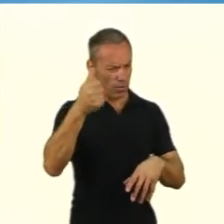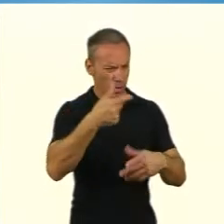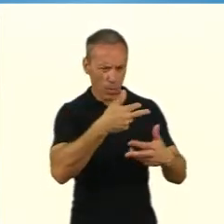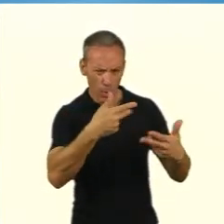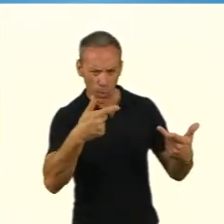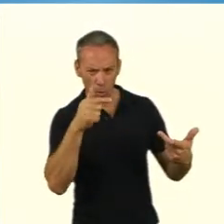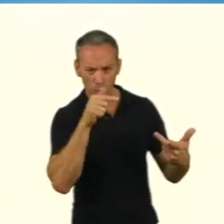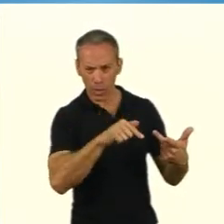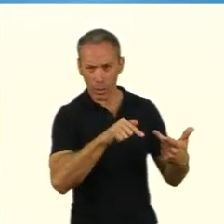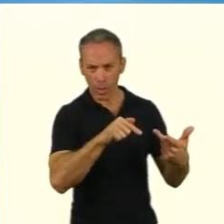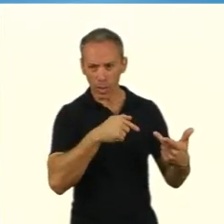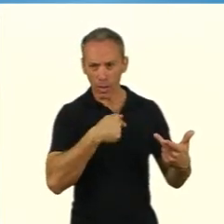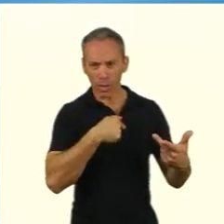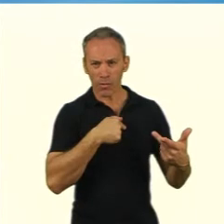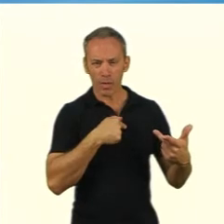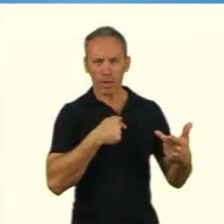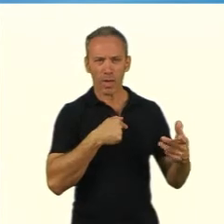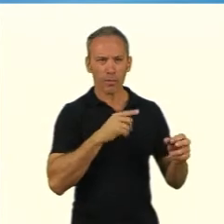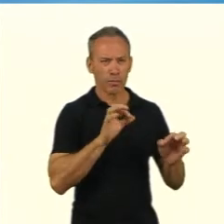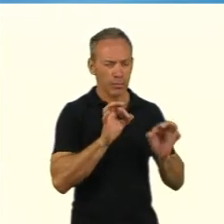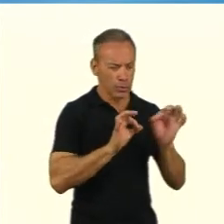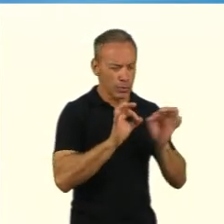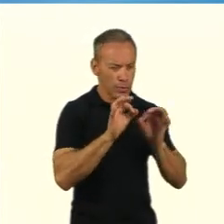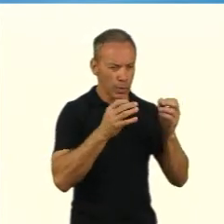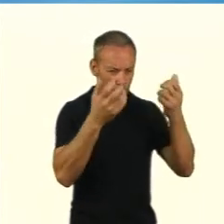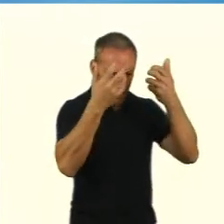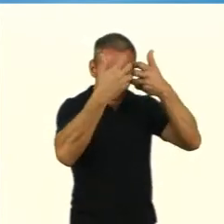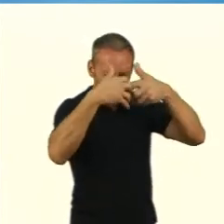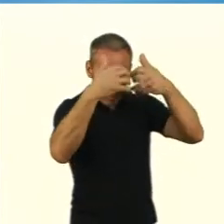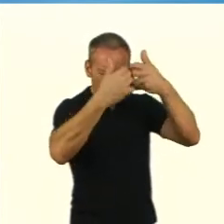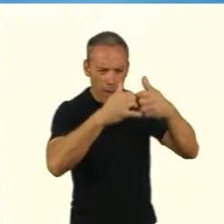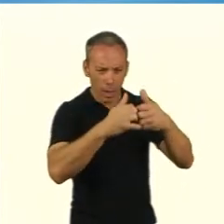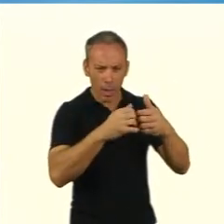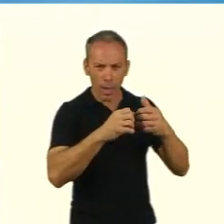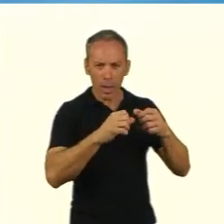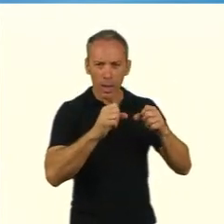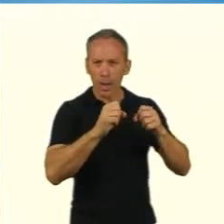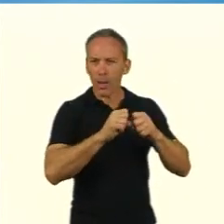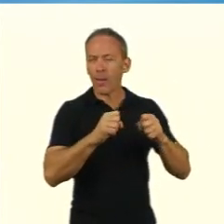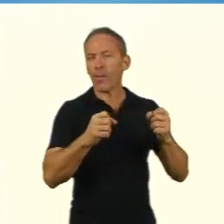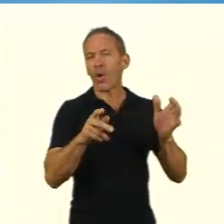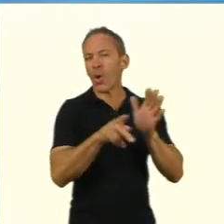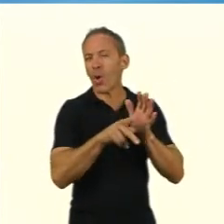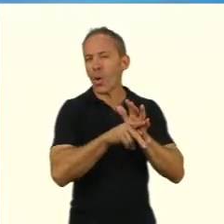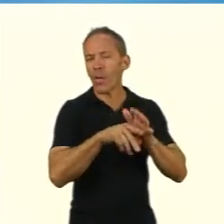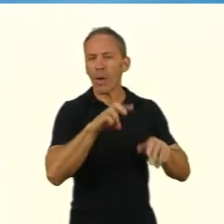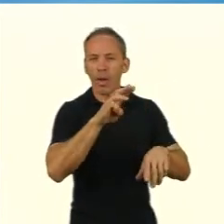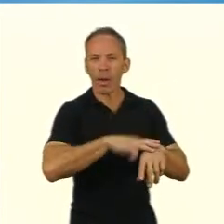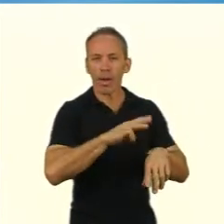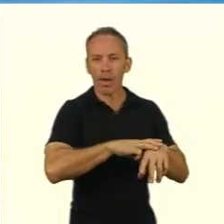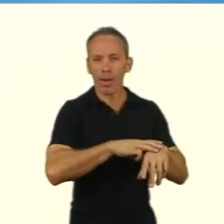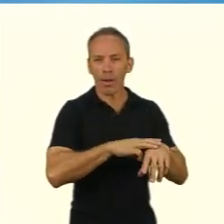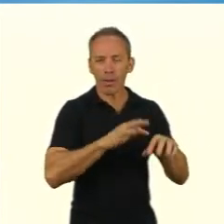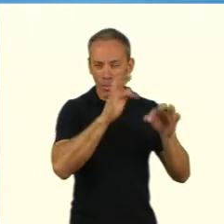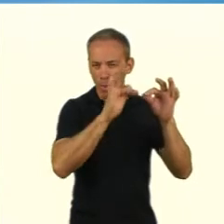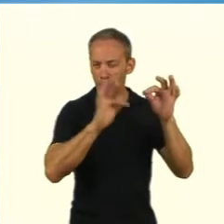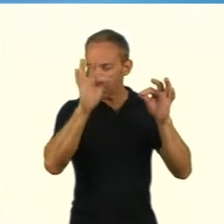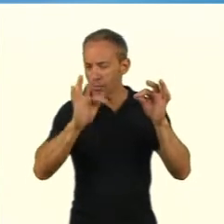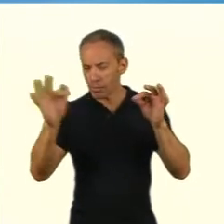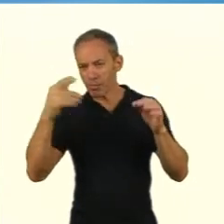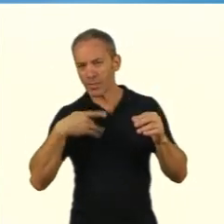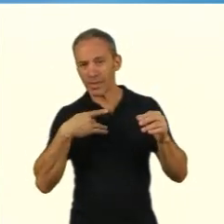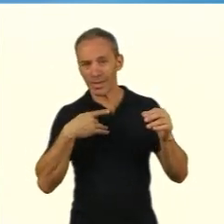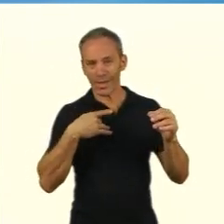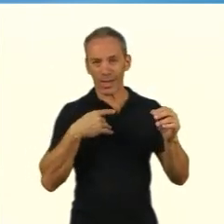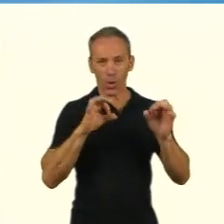e pode ser ali uma realidade sua, ou da sua prática, enquanto professor, por exemplo, você vai transformar